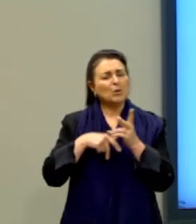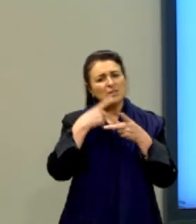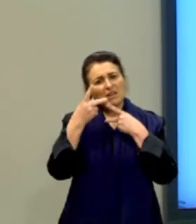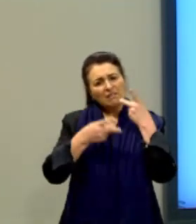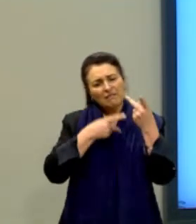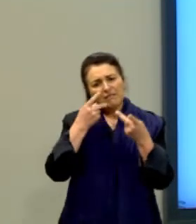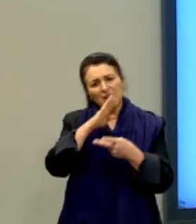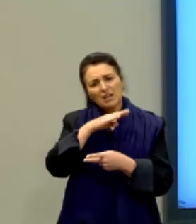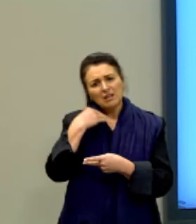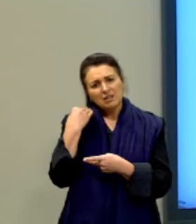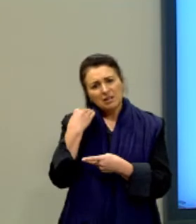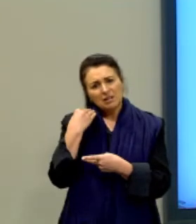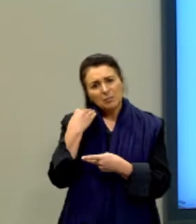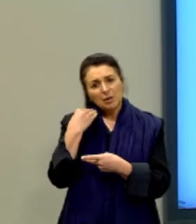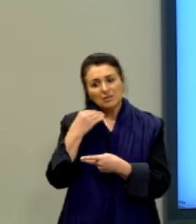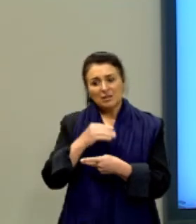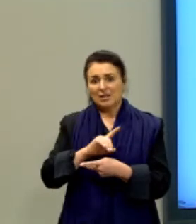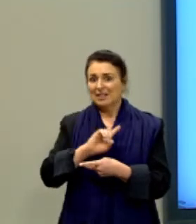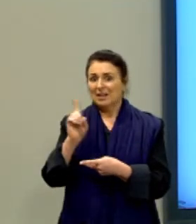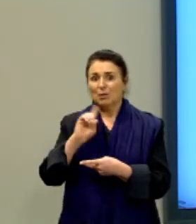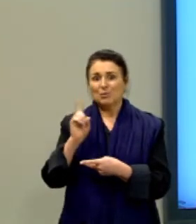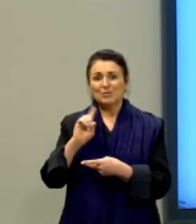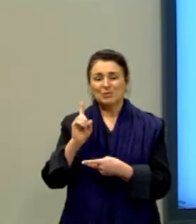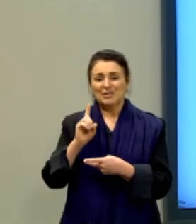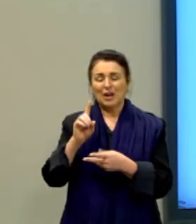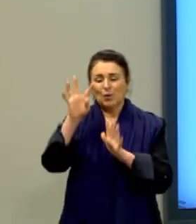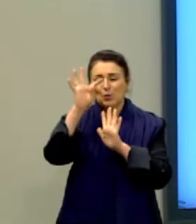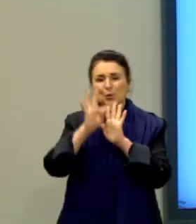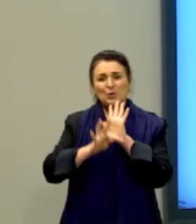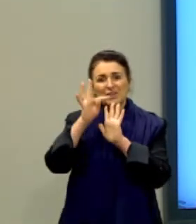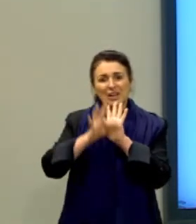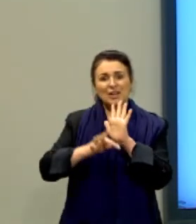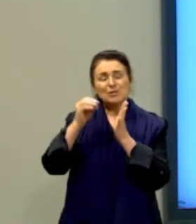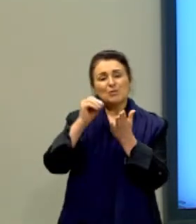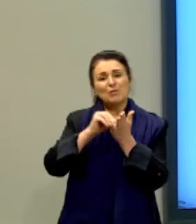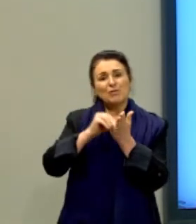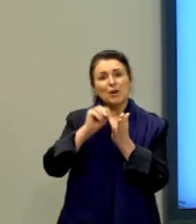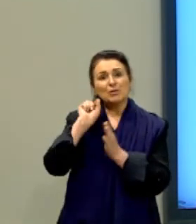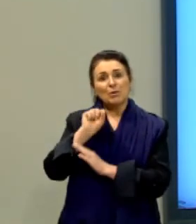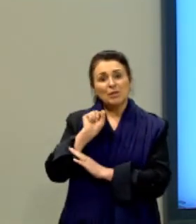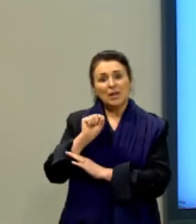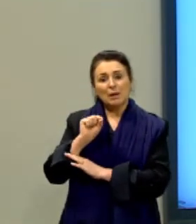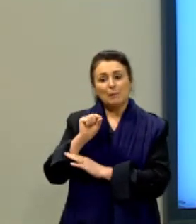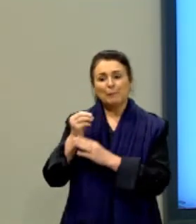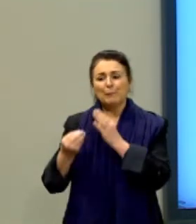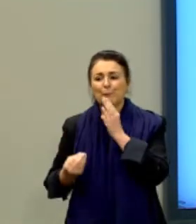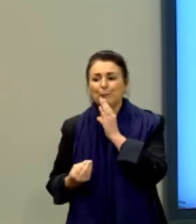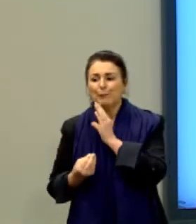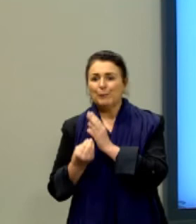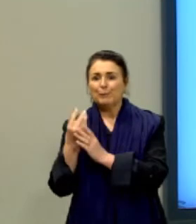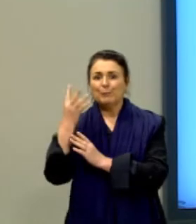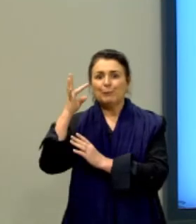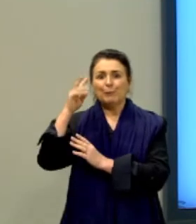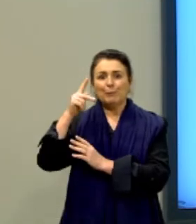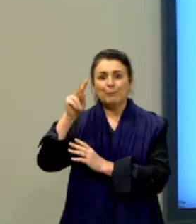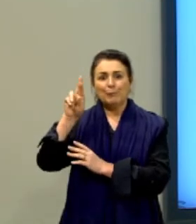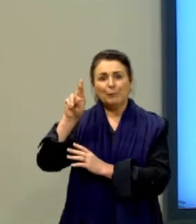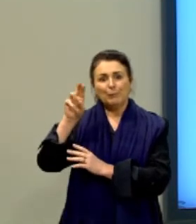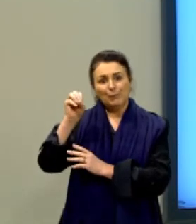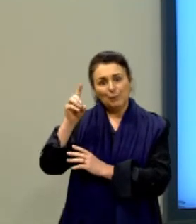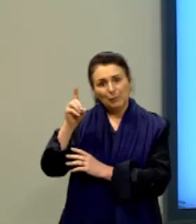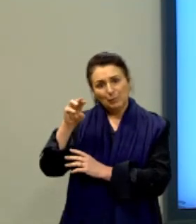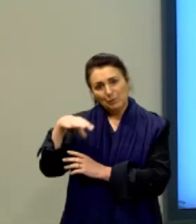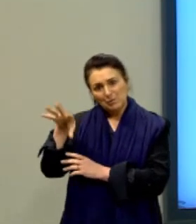Então, ele não está produtivo. se ligaram, galera. É isso que eu quero que vocês prestem muita